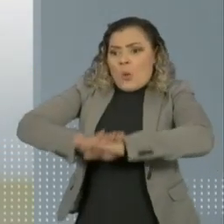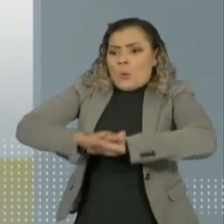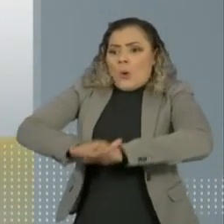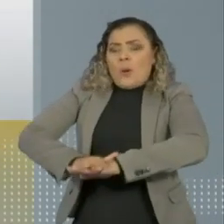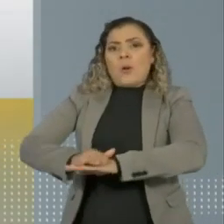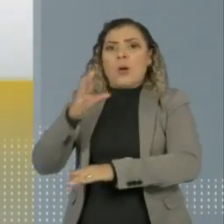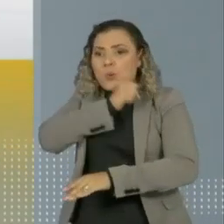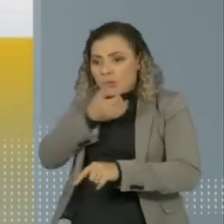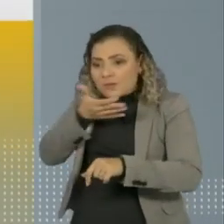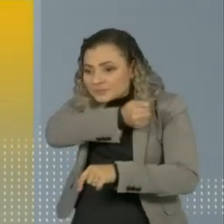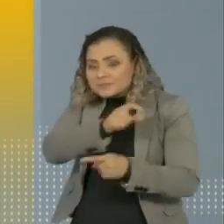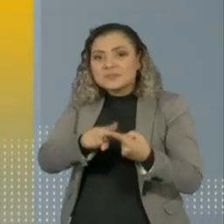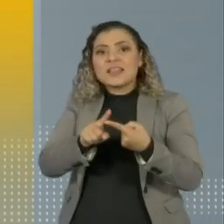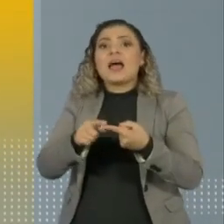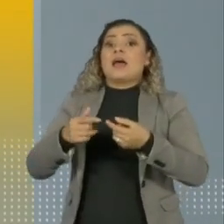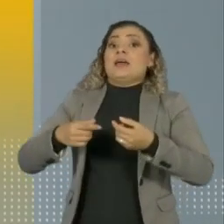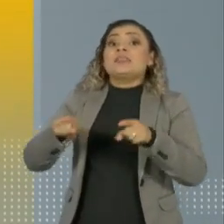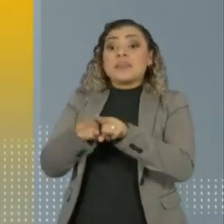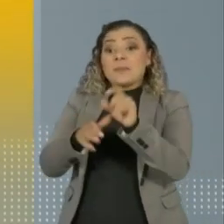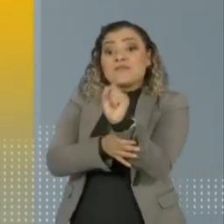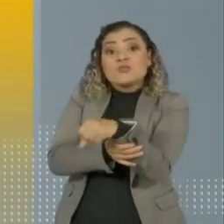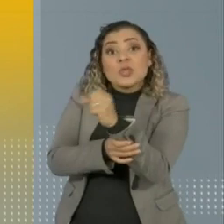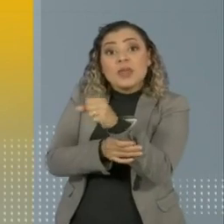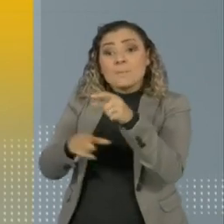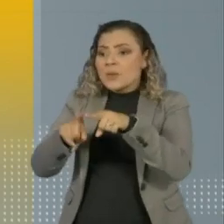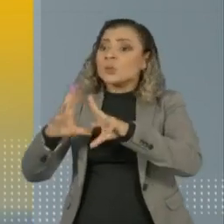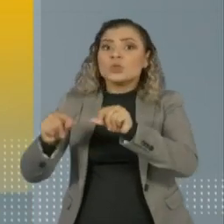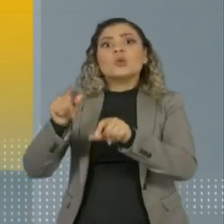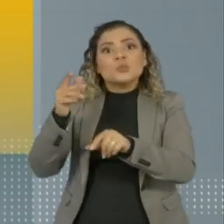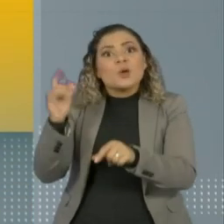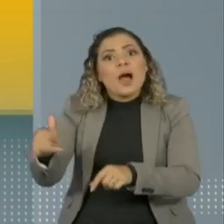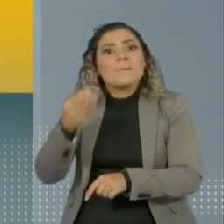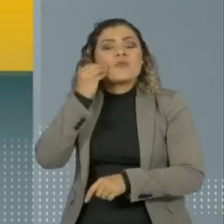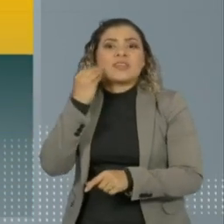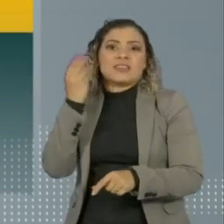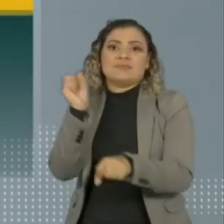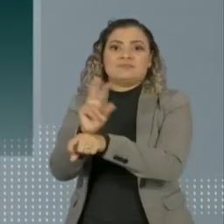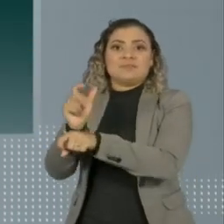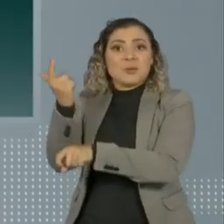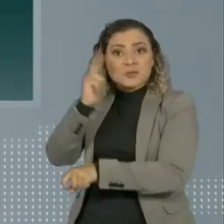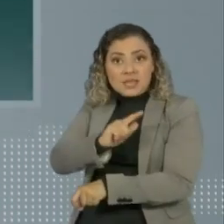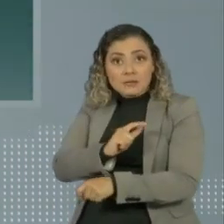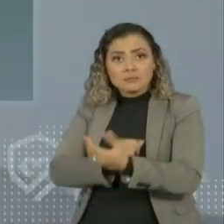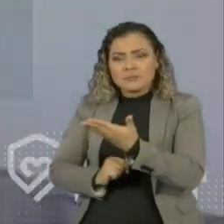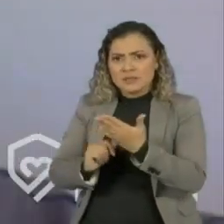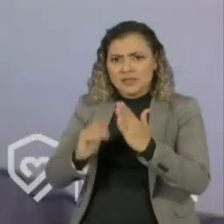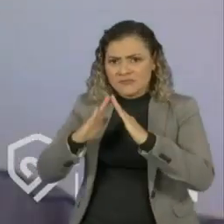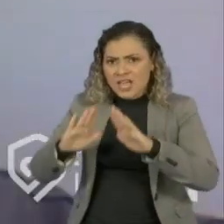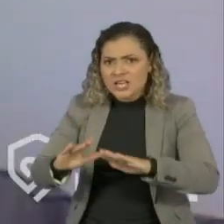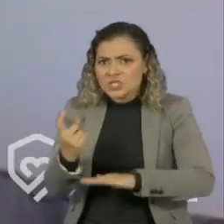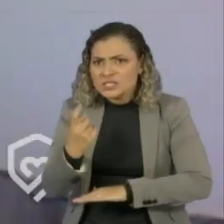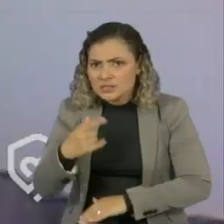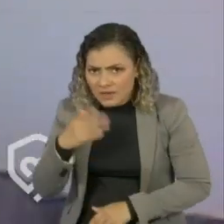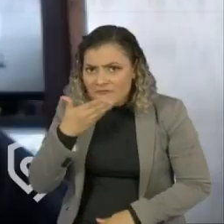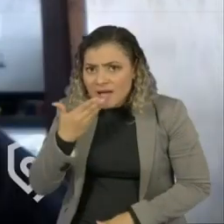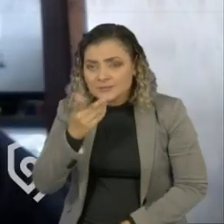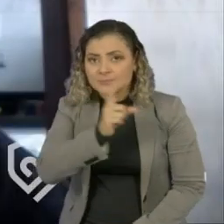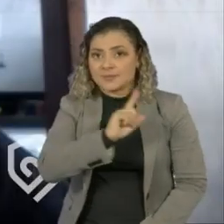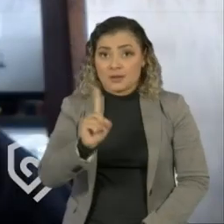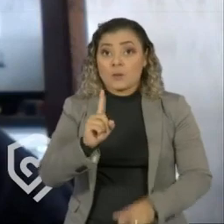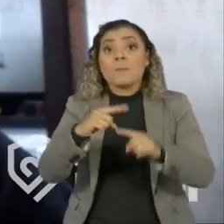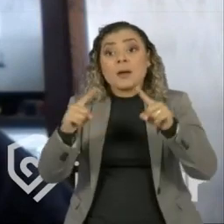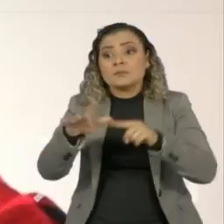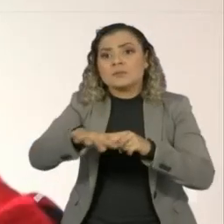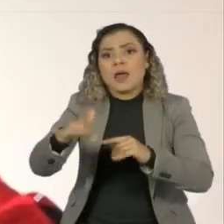fisioterapeutas que estão na linha de frente do combate à Covid-19. Ficar isolado não é fácil, mas para eles